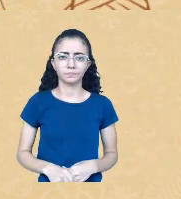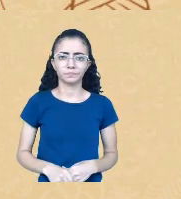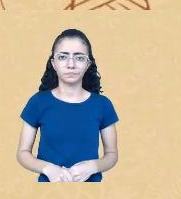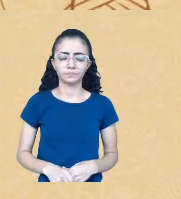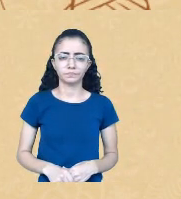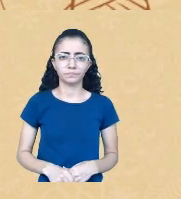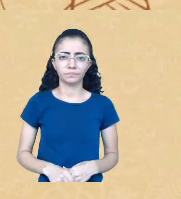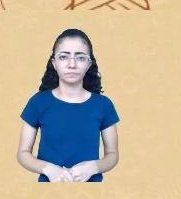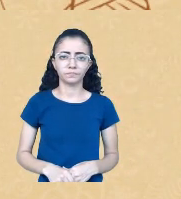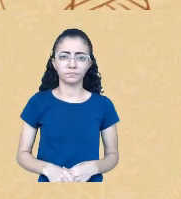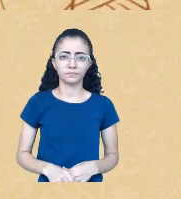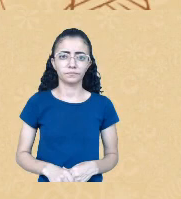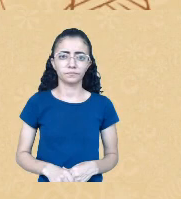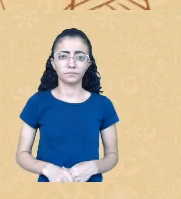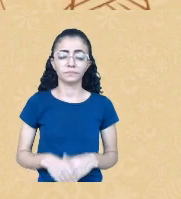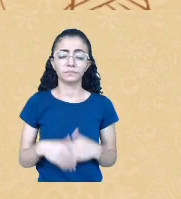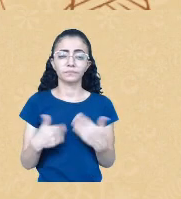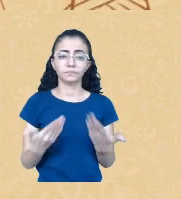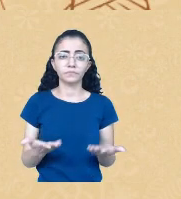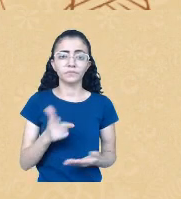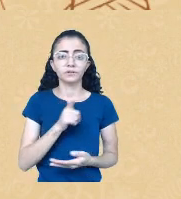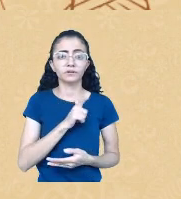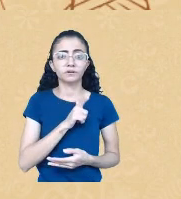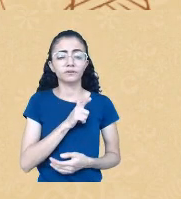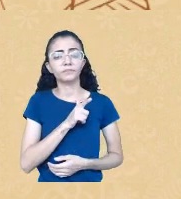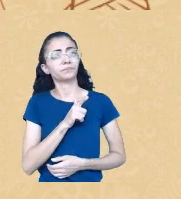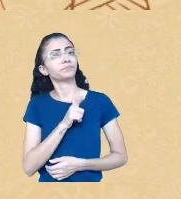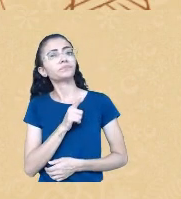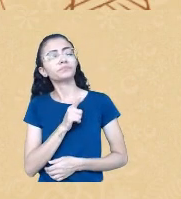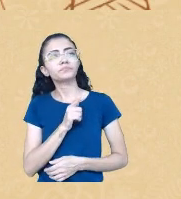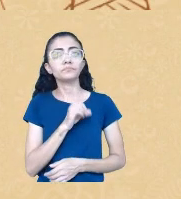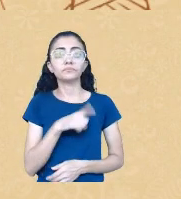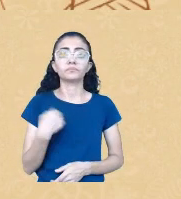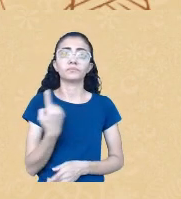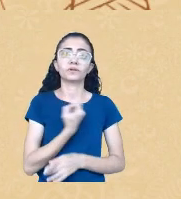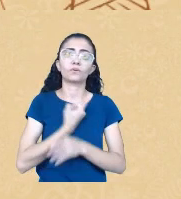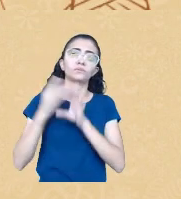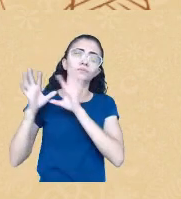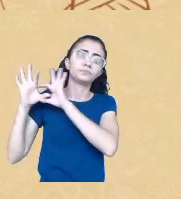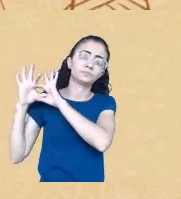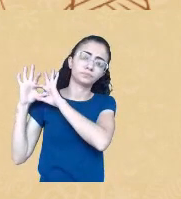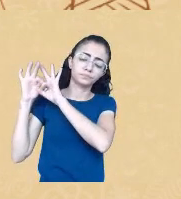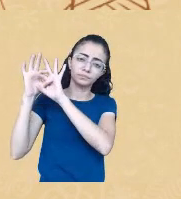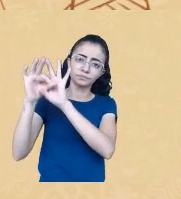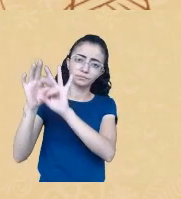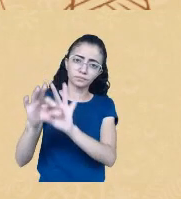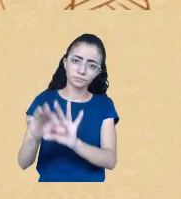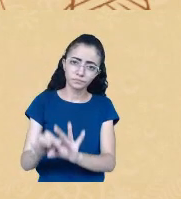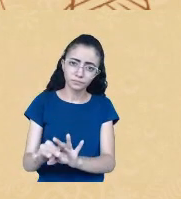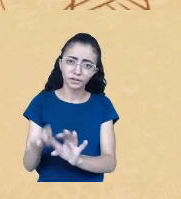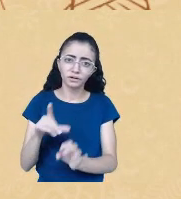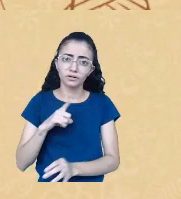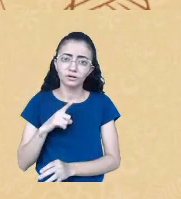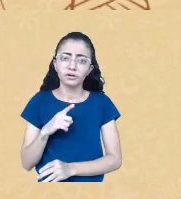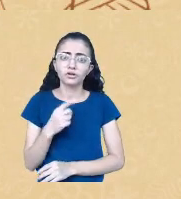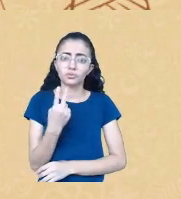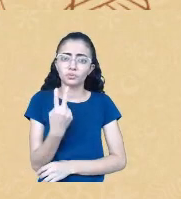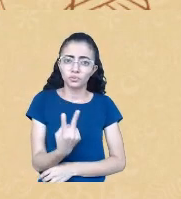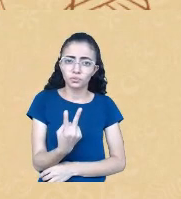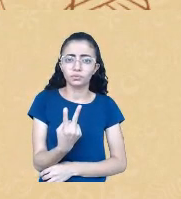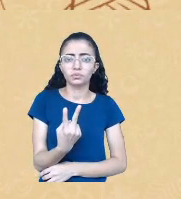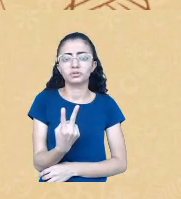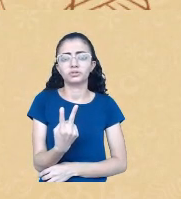Então, nós temos dito, né? Que no nosso contexto, há duas grandes formas de extermínio de nossos povos